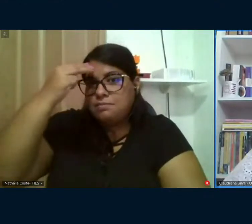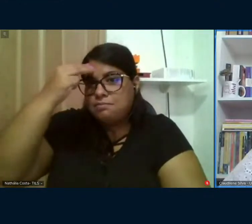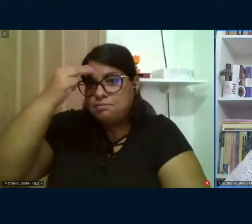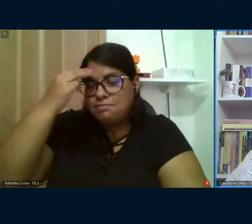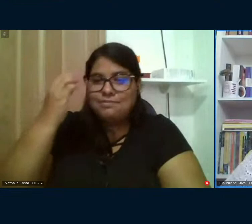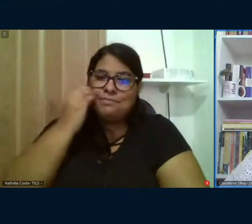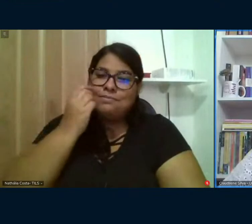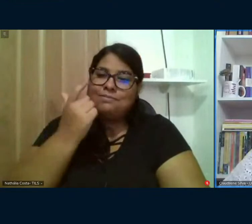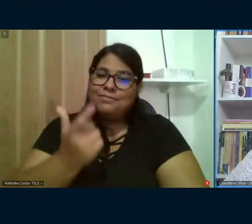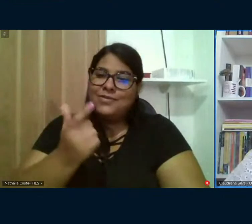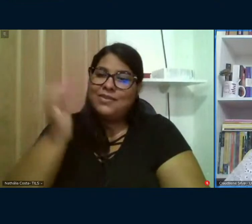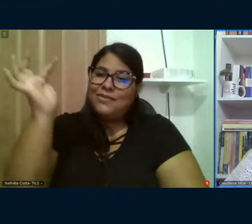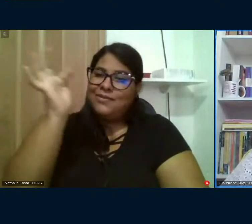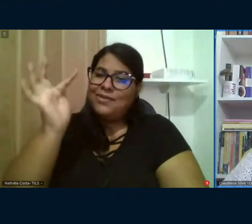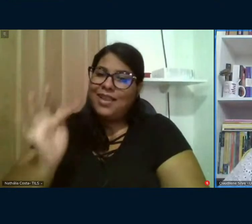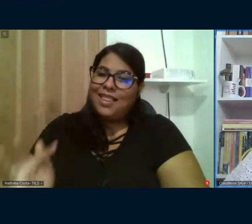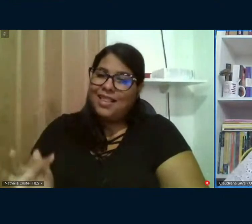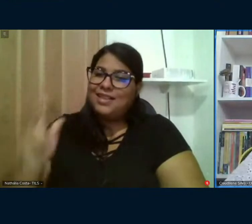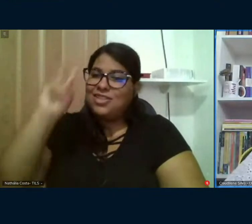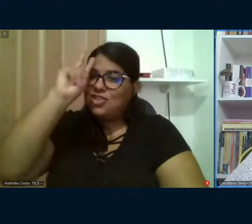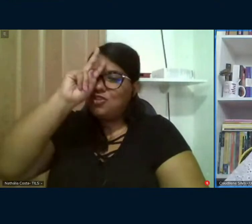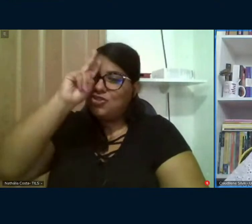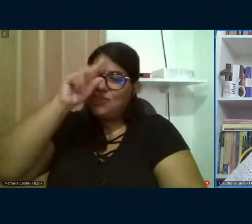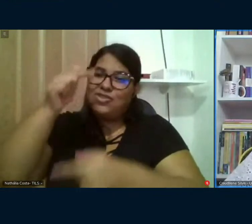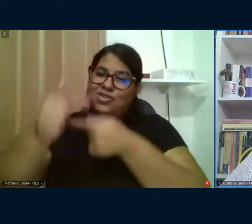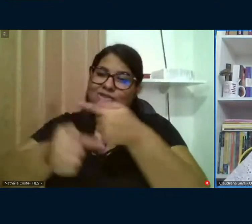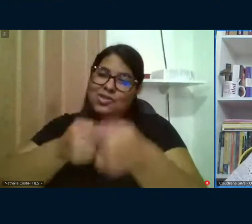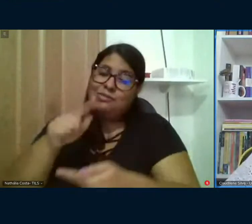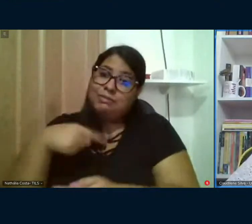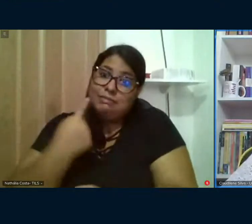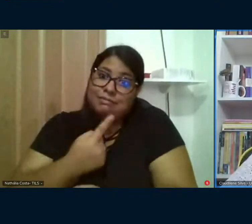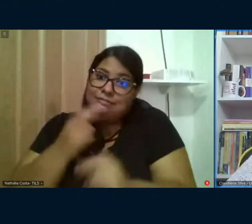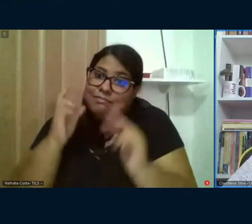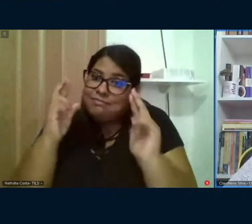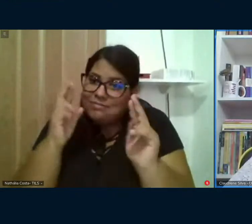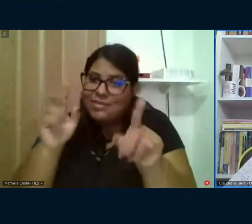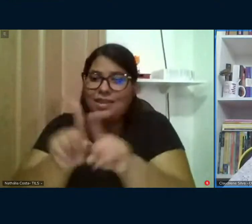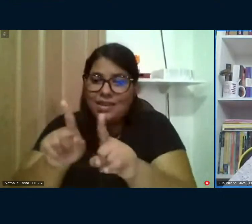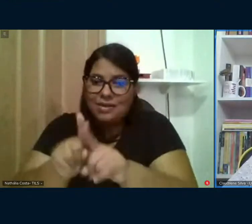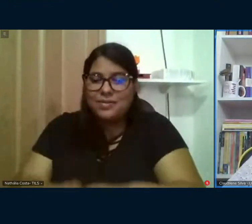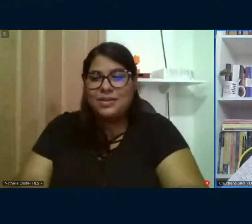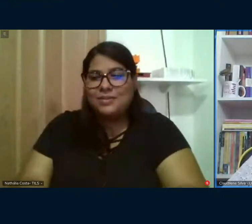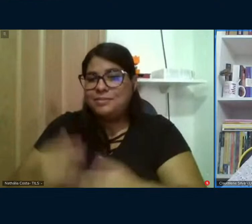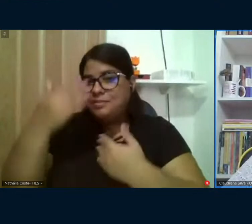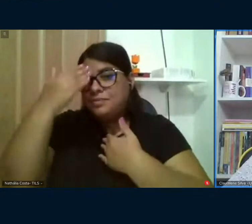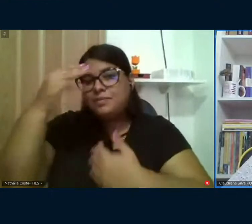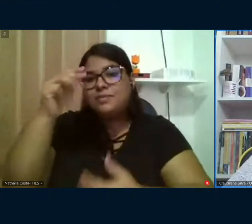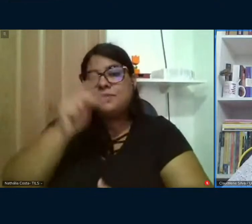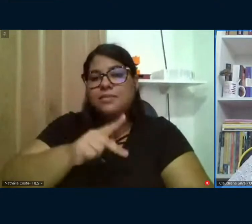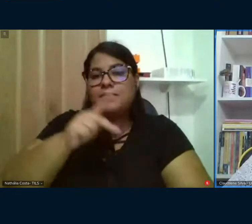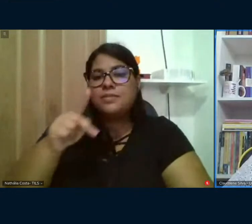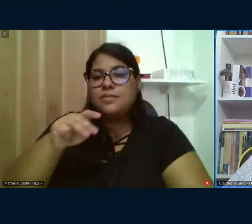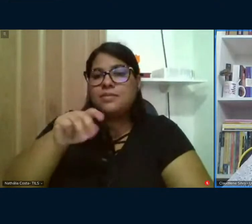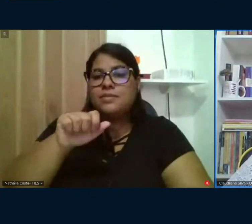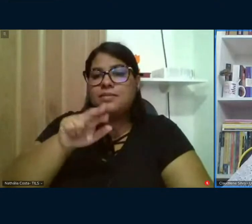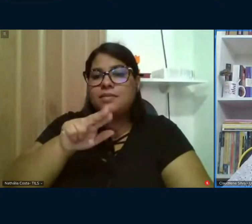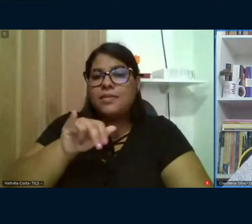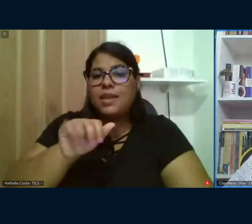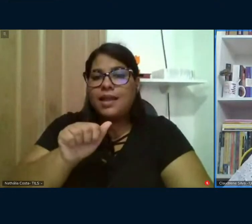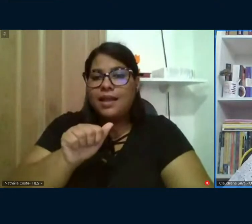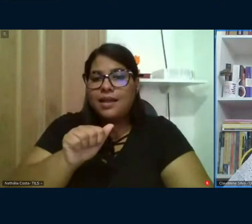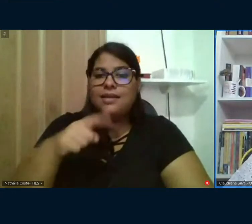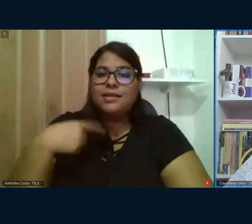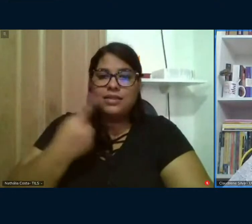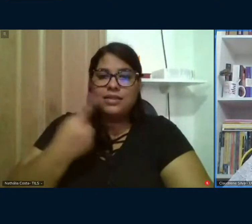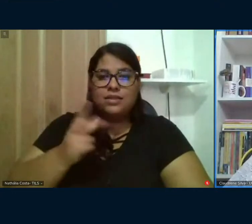feliz pelo seu legado, é o que desejamos também. Tá bom, Naide? Muito obrigada, professora Maria Margarete, nossa companheira